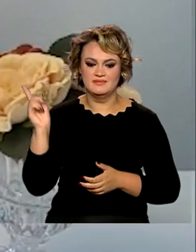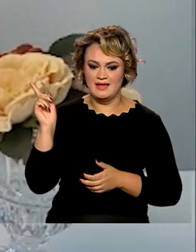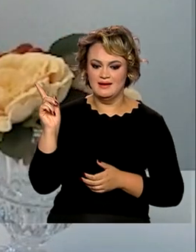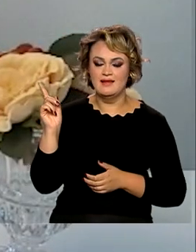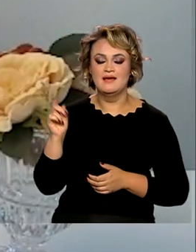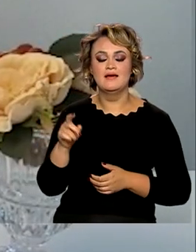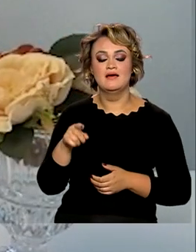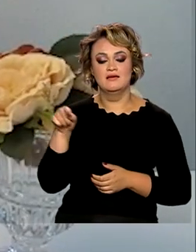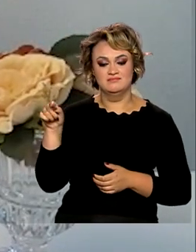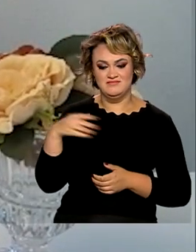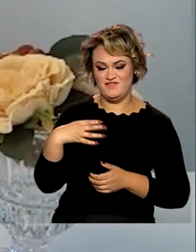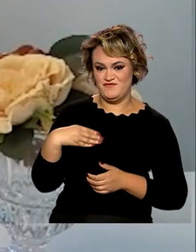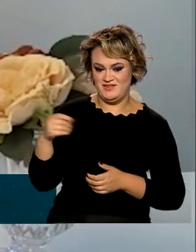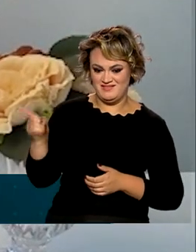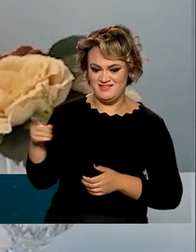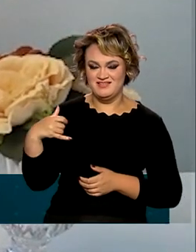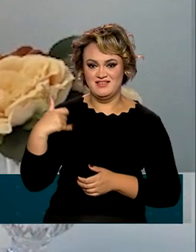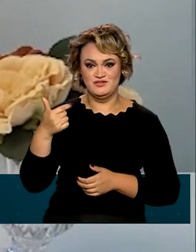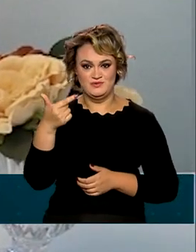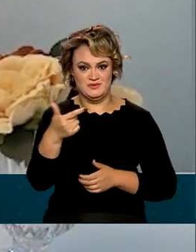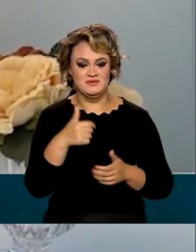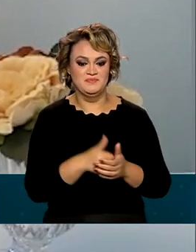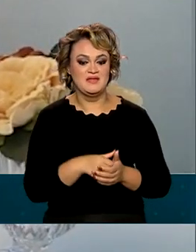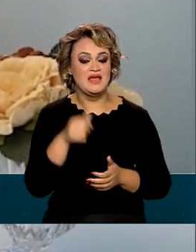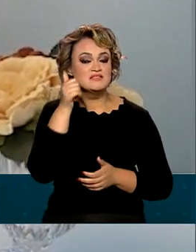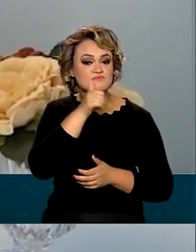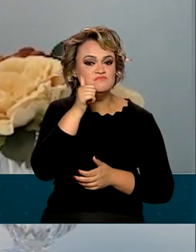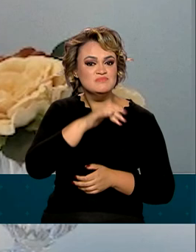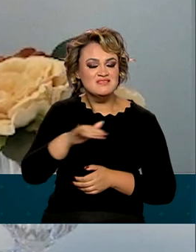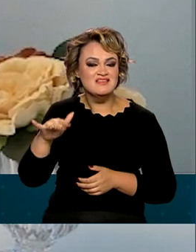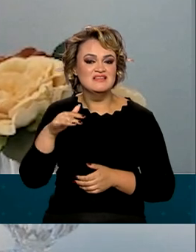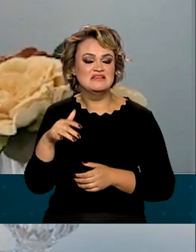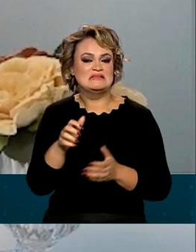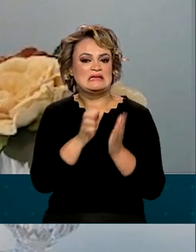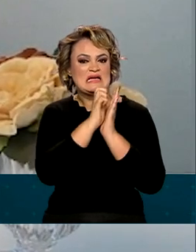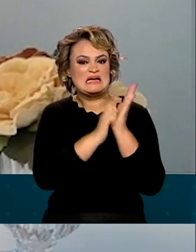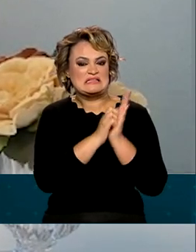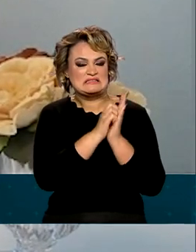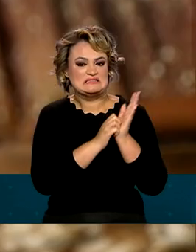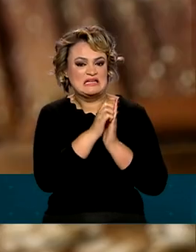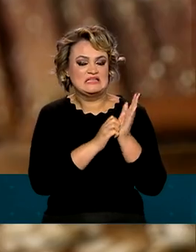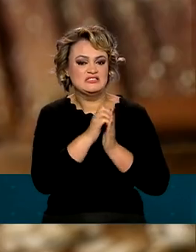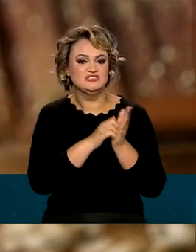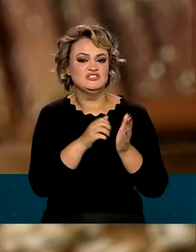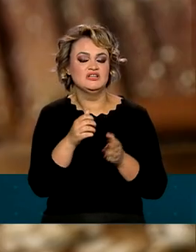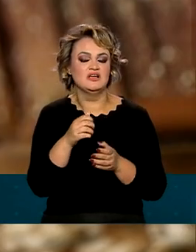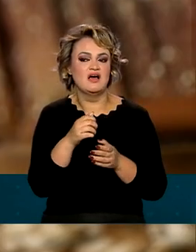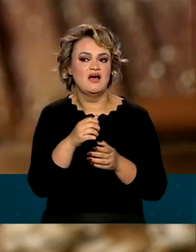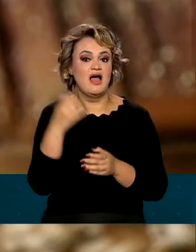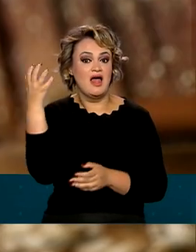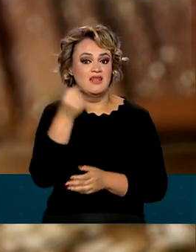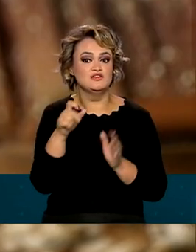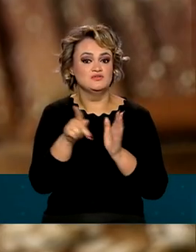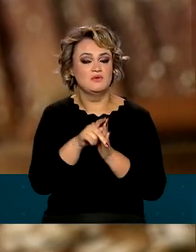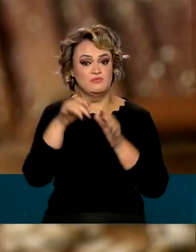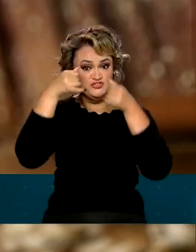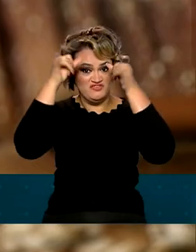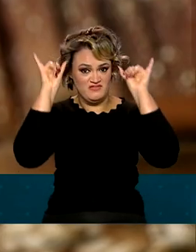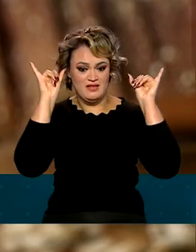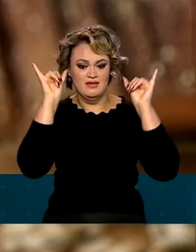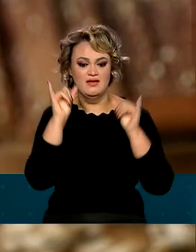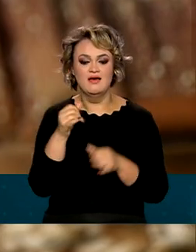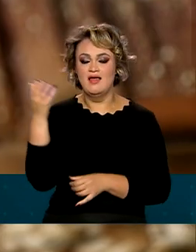é mãe de Heloísa, de dois anos. A menina é alérgica à proteína do leite de vaca. A bebê não